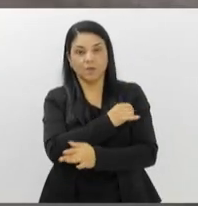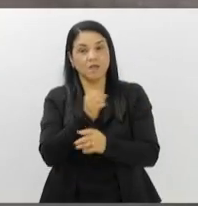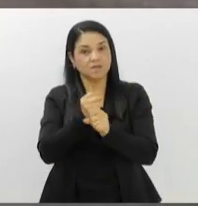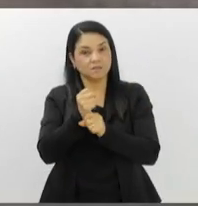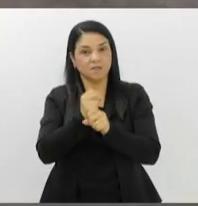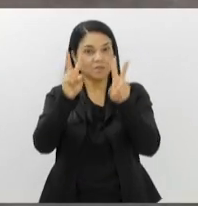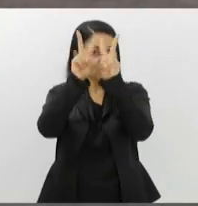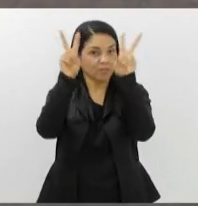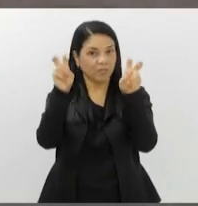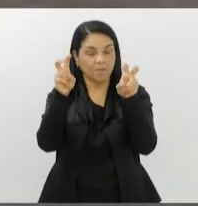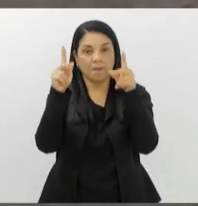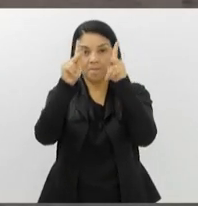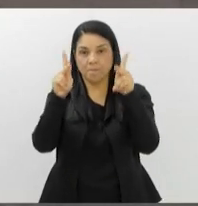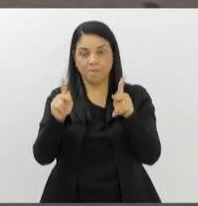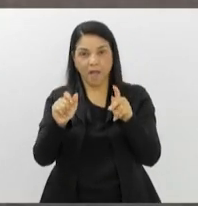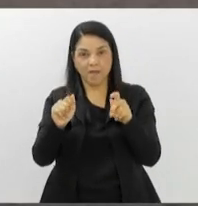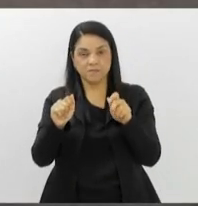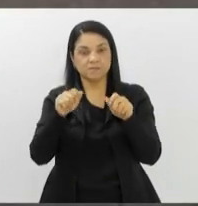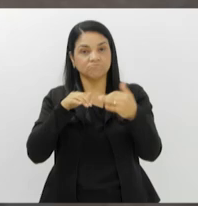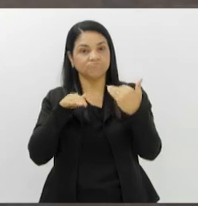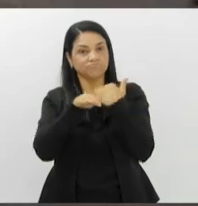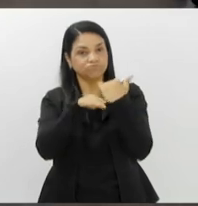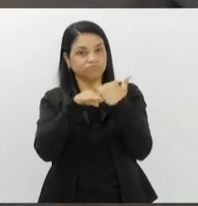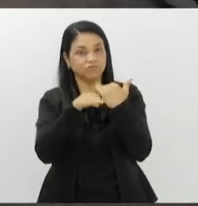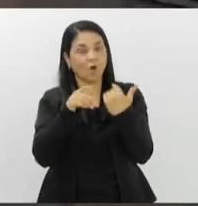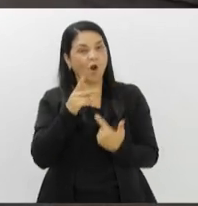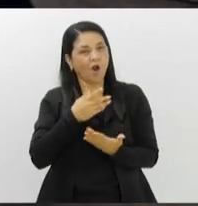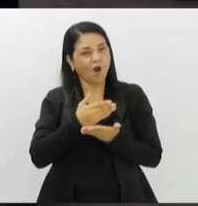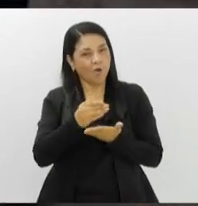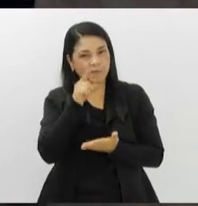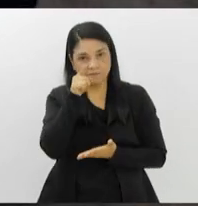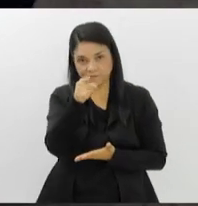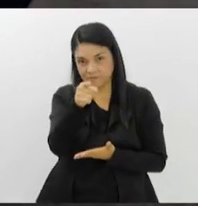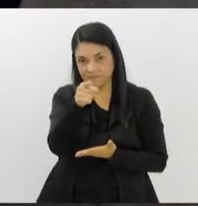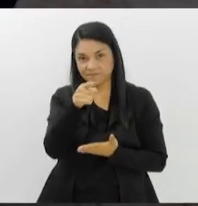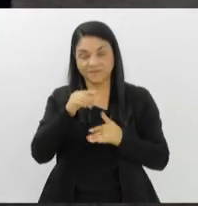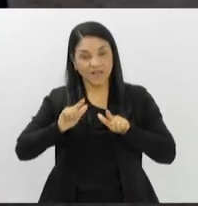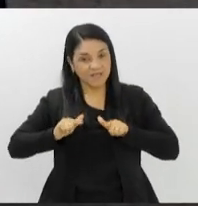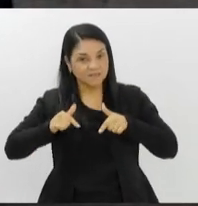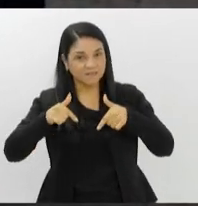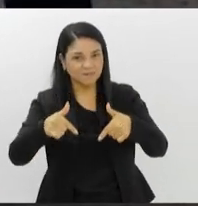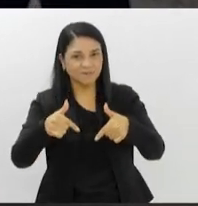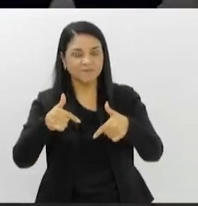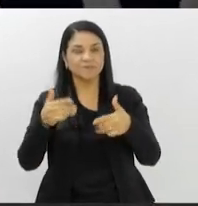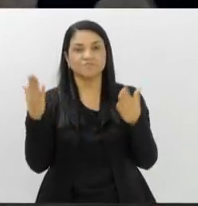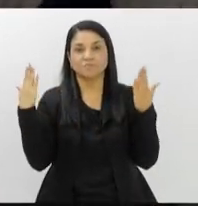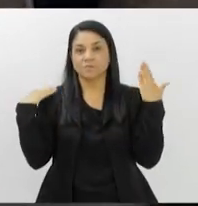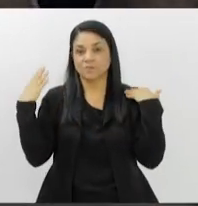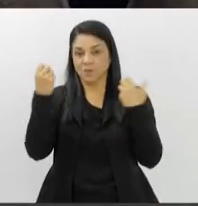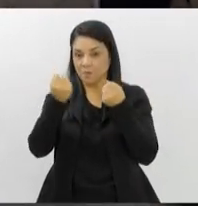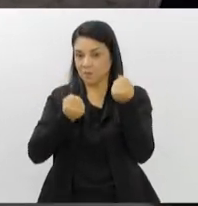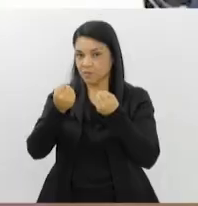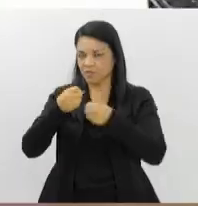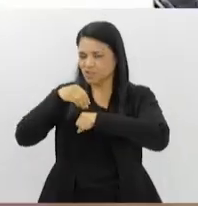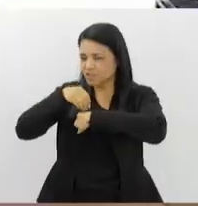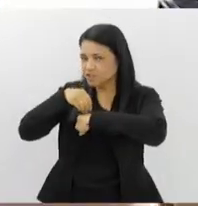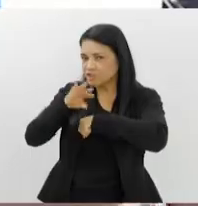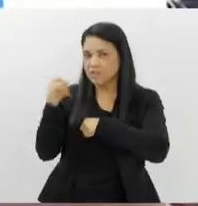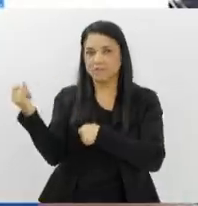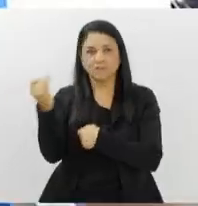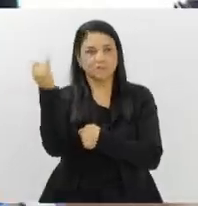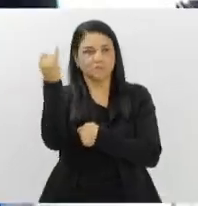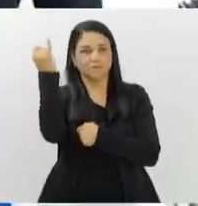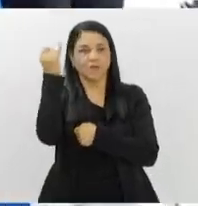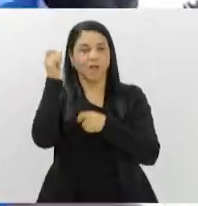aborda o tema Paz no Trânsito começa por você. Durante as ações, os motoristas recebem dicas importantes com o